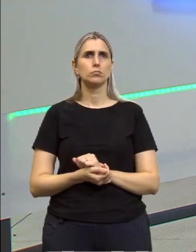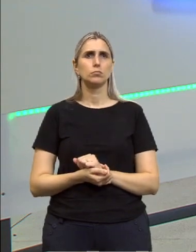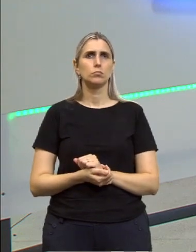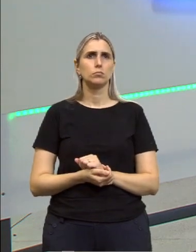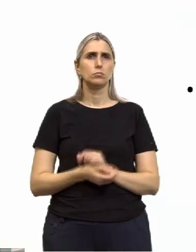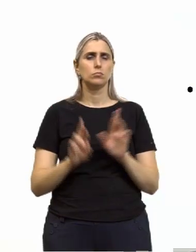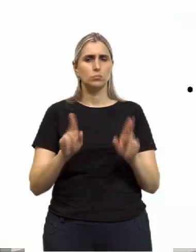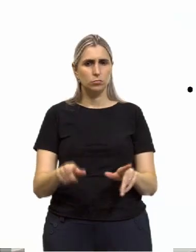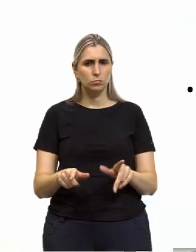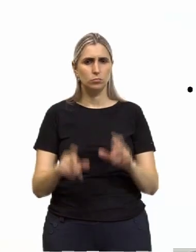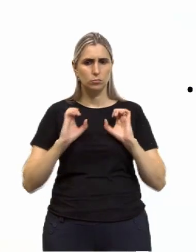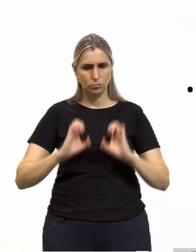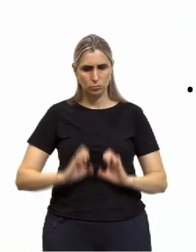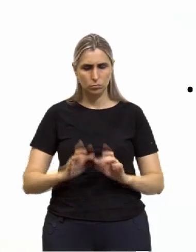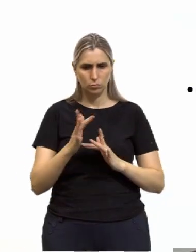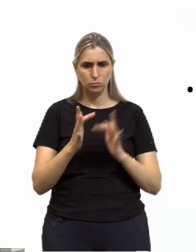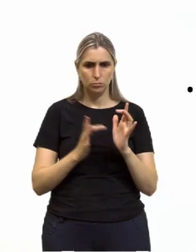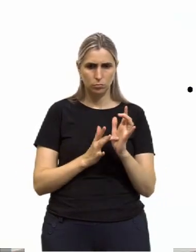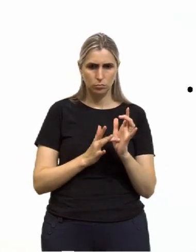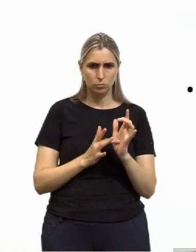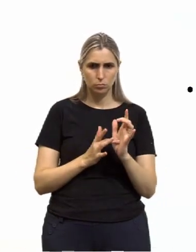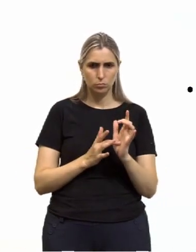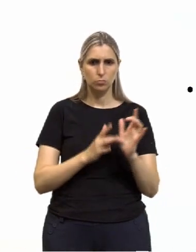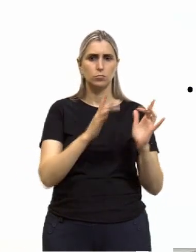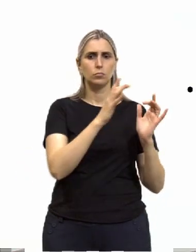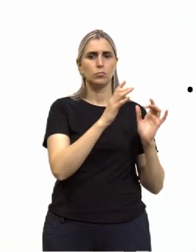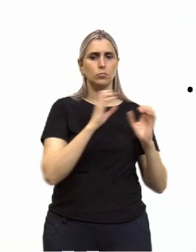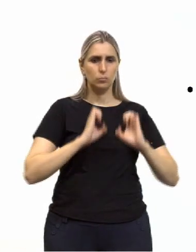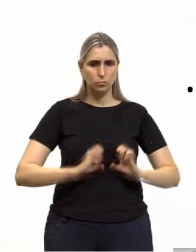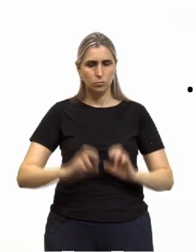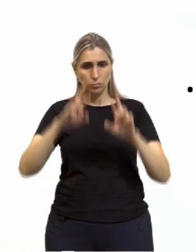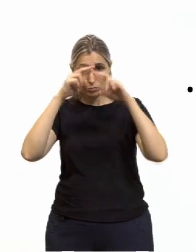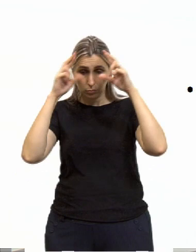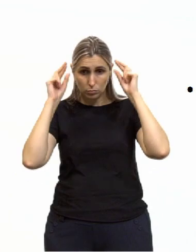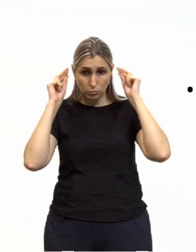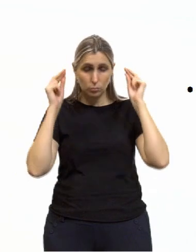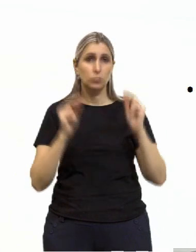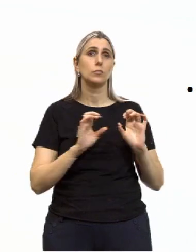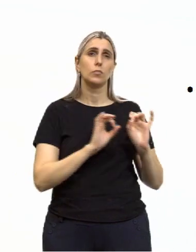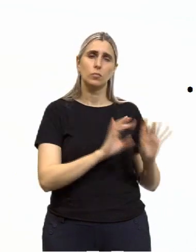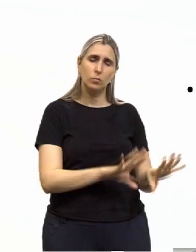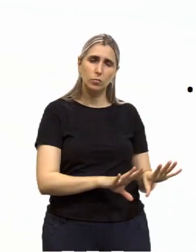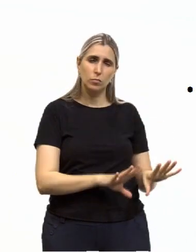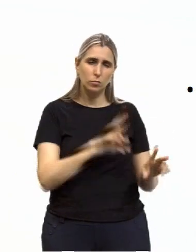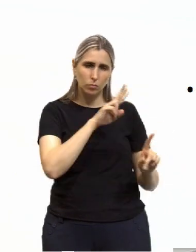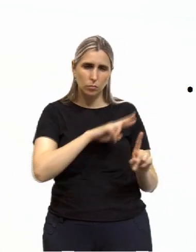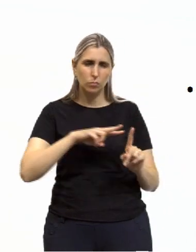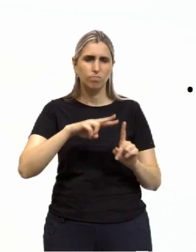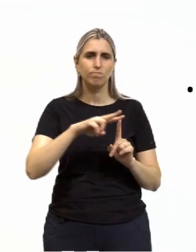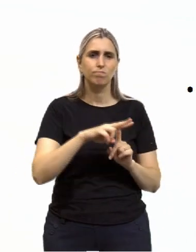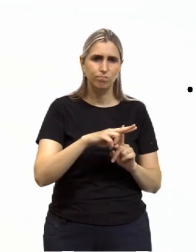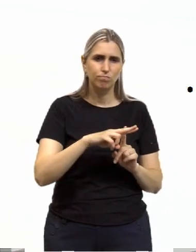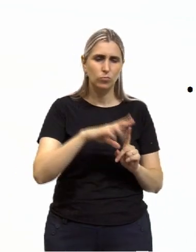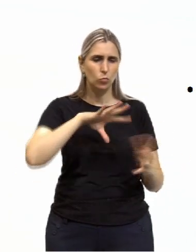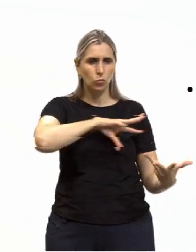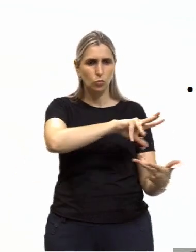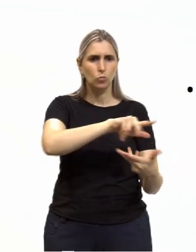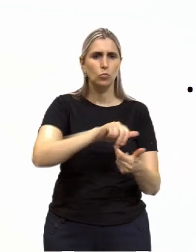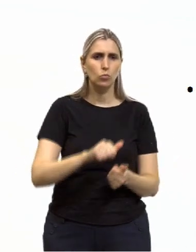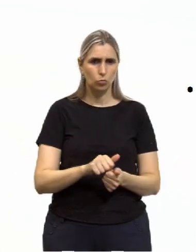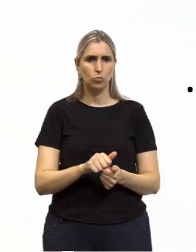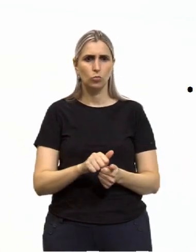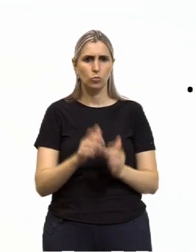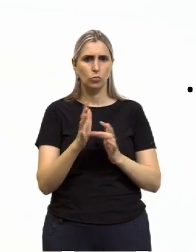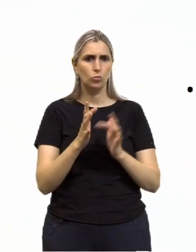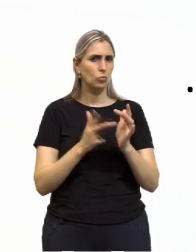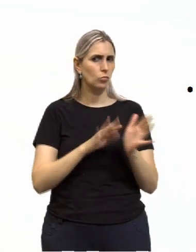A diferença entre a ética cristã e a ética grega, qual a diferença? O abandono da visão mundana, a visão de mundo. A